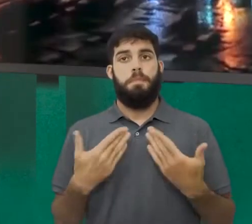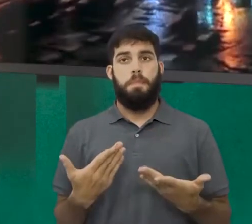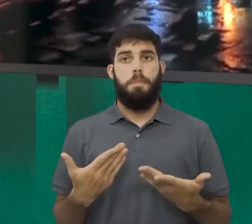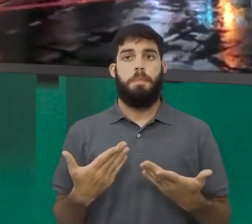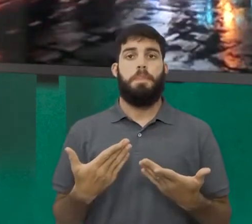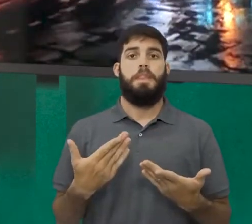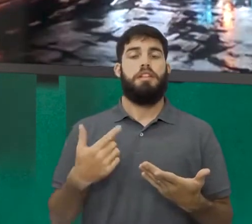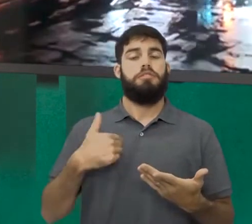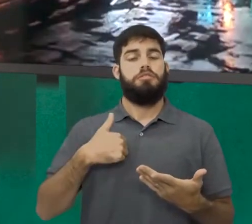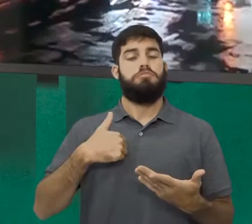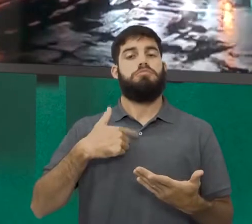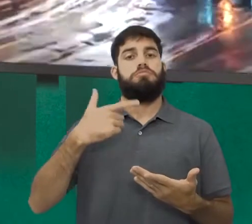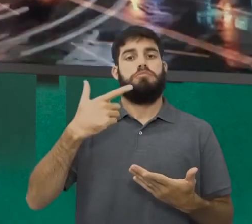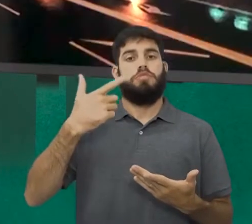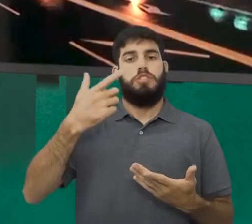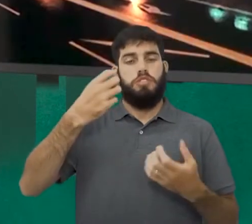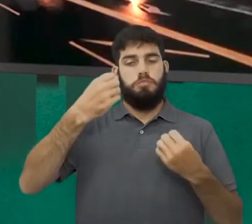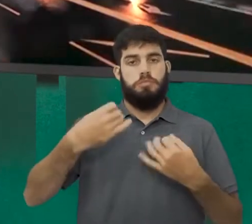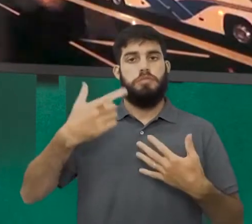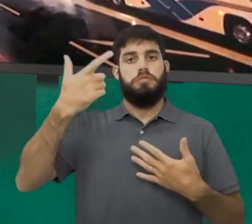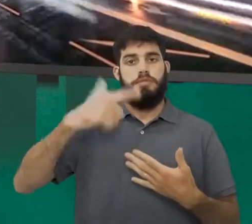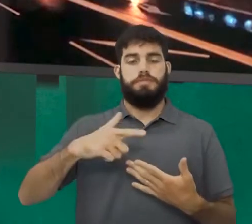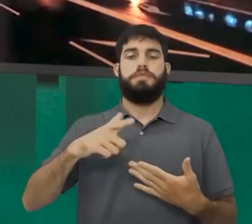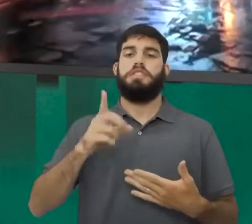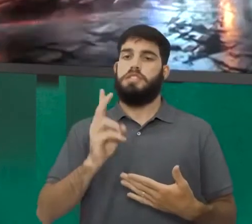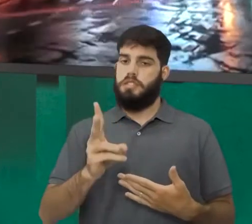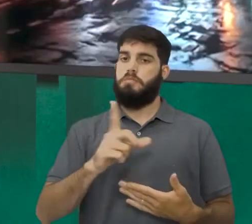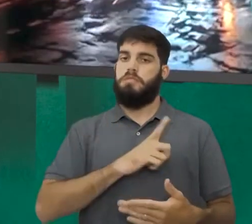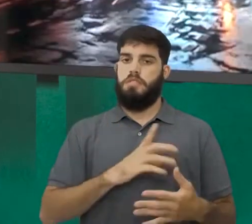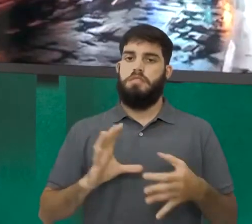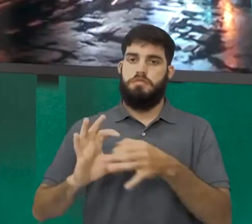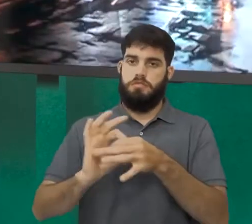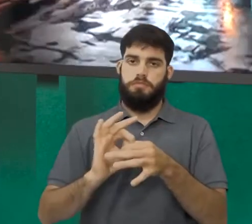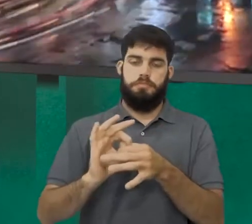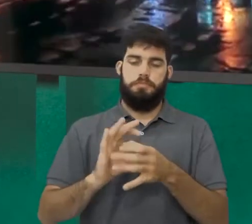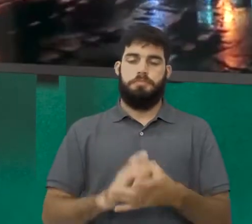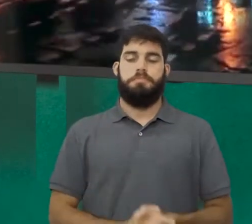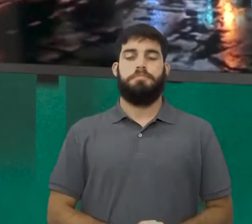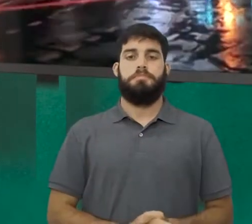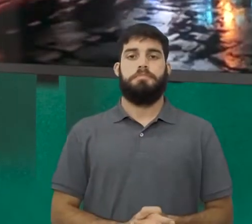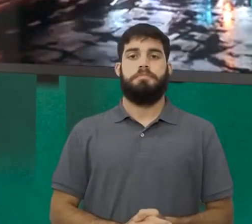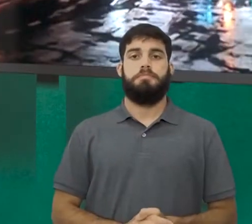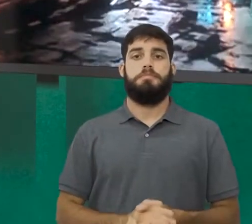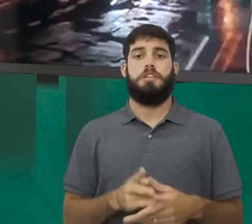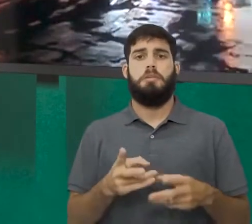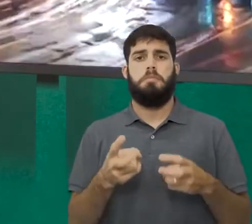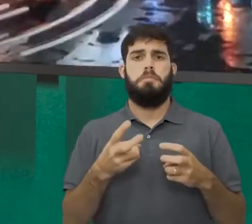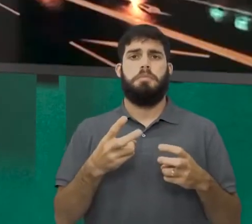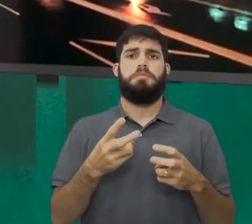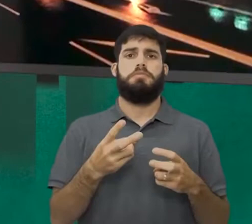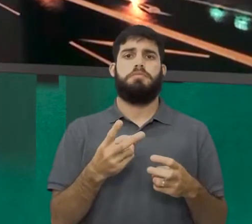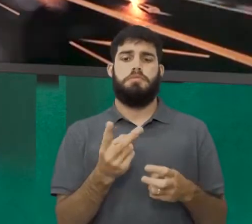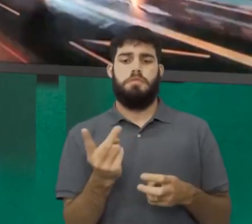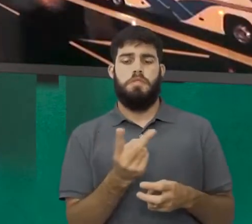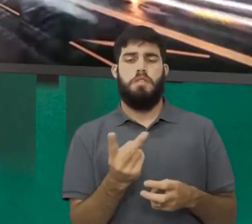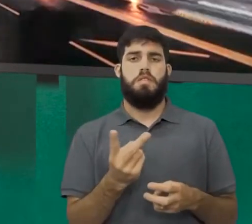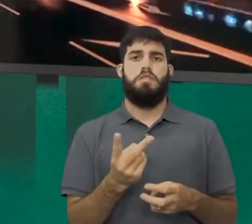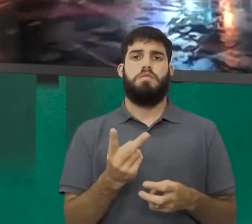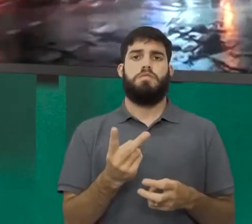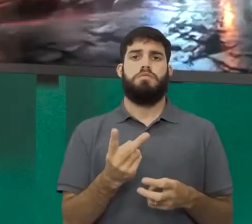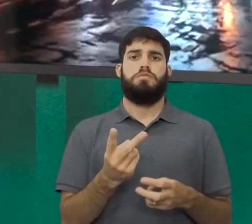reafirmo. Há essa relação. E veja que é um fenômeno, de fato,